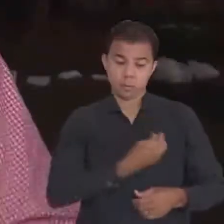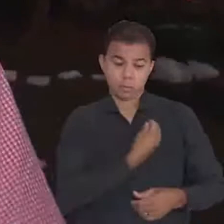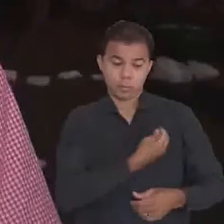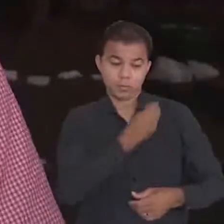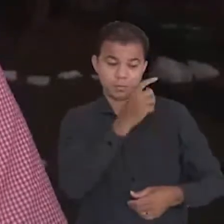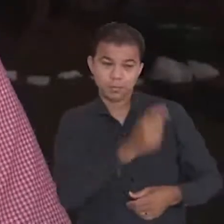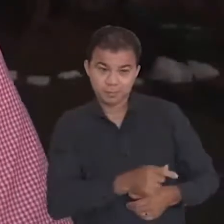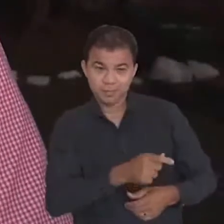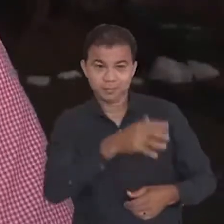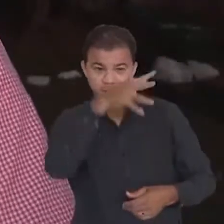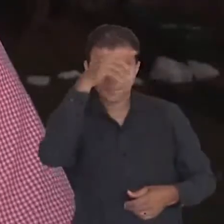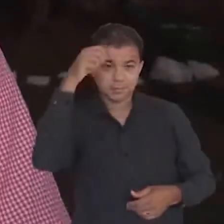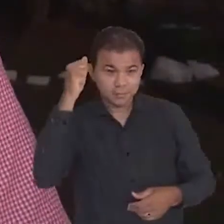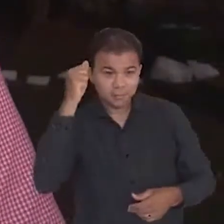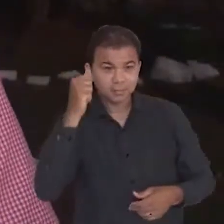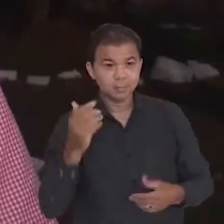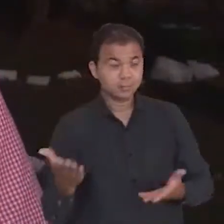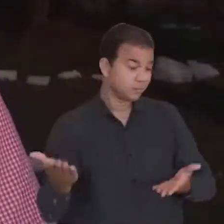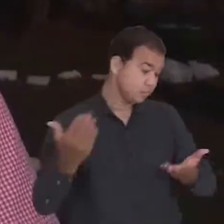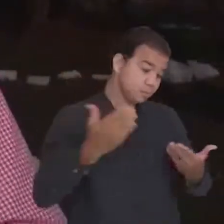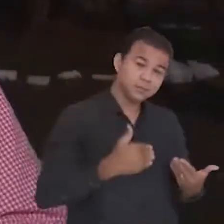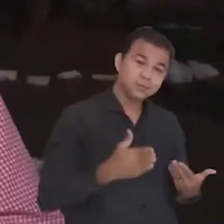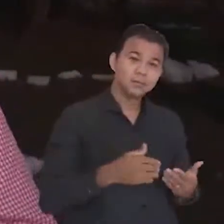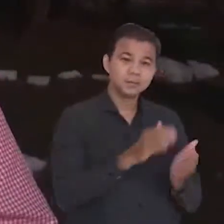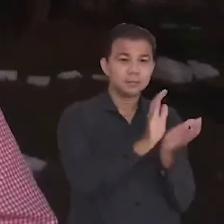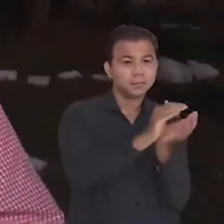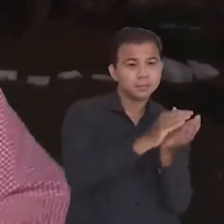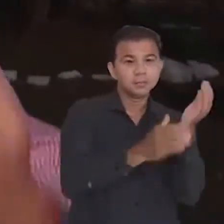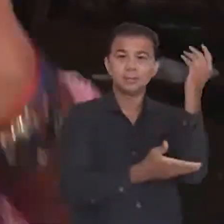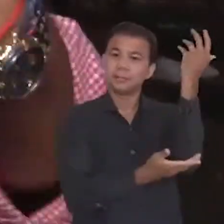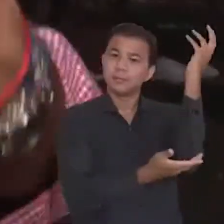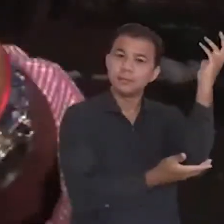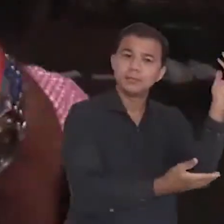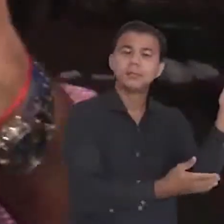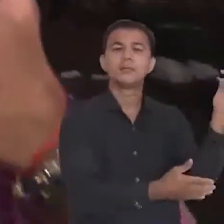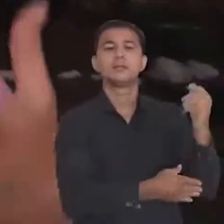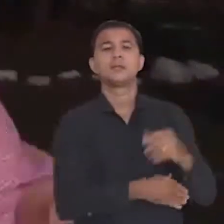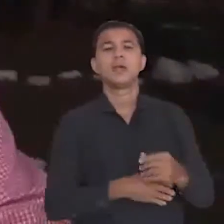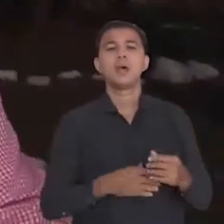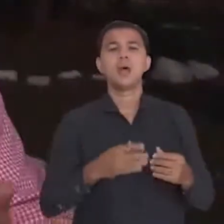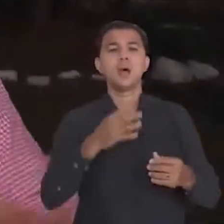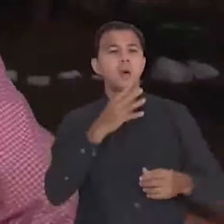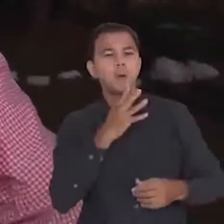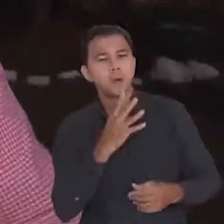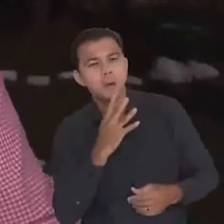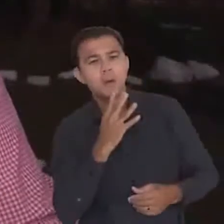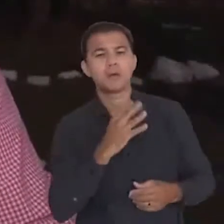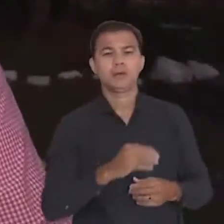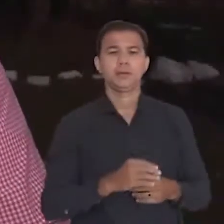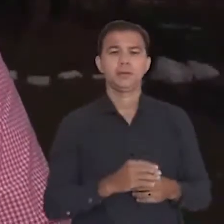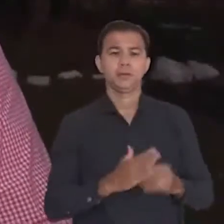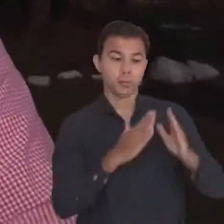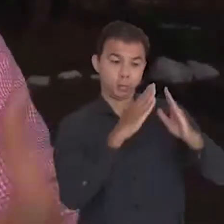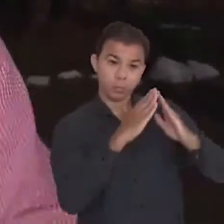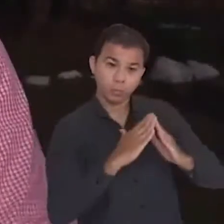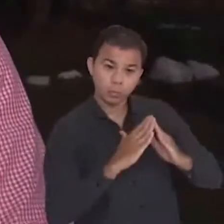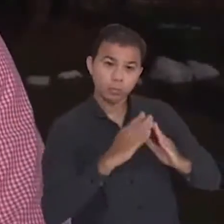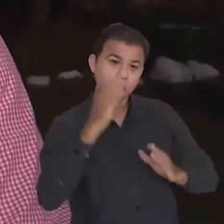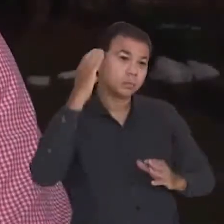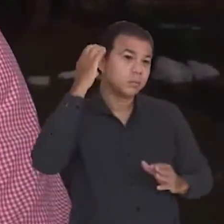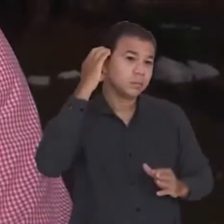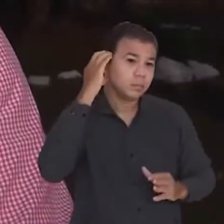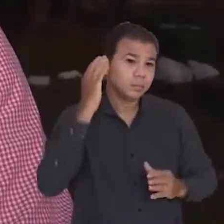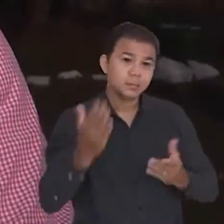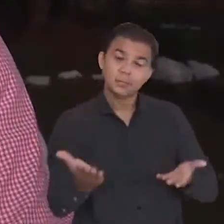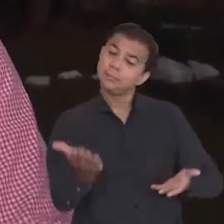conhecer o Mato Grosso, conhecer a sua terra. Aquele que mora em Mato Grosso, que mora no Nortão do estado, vem a Nobres, vem ao Pantanal, como também